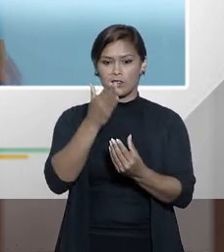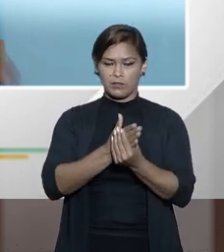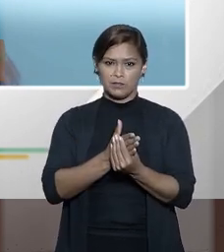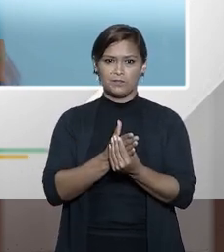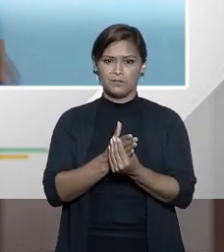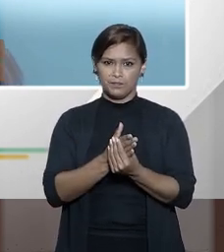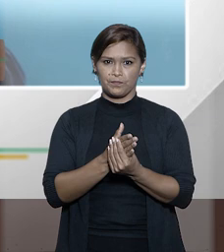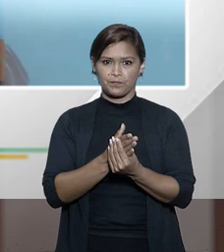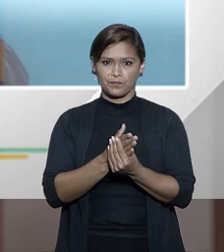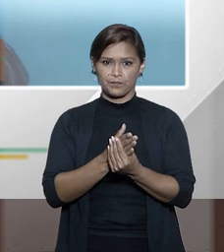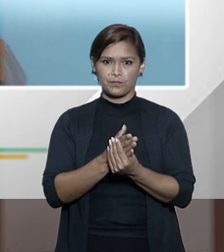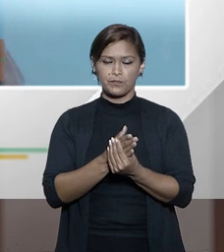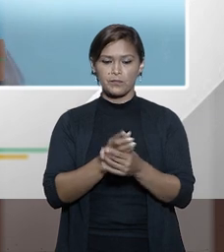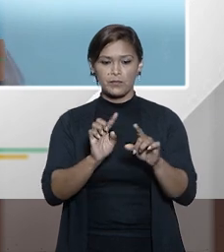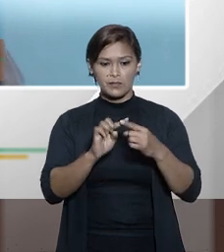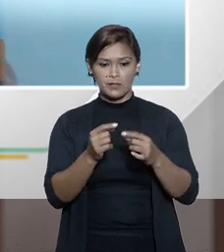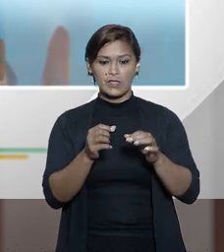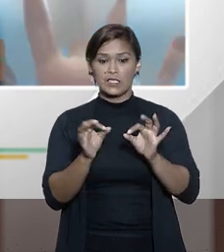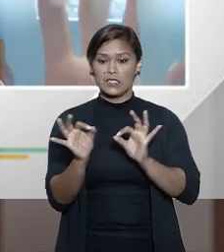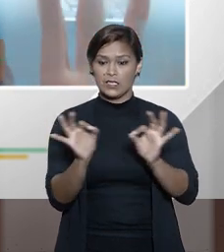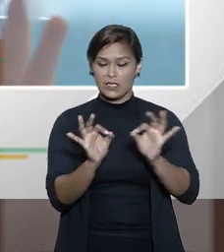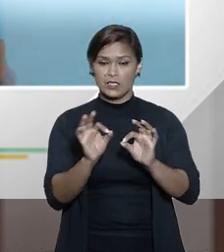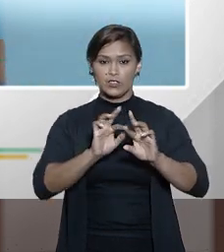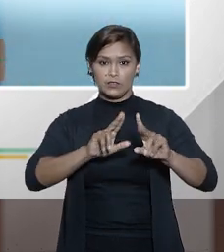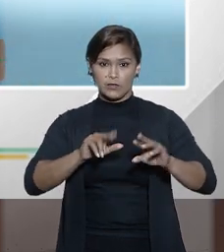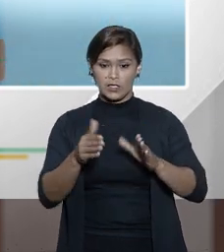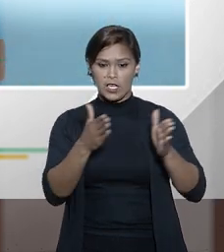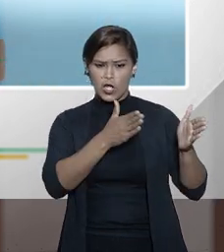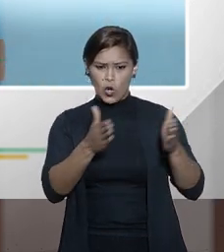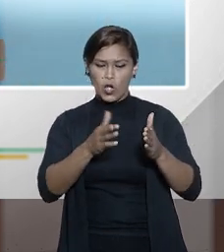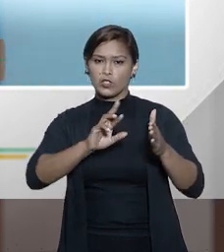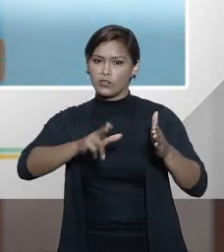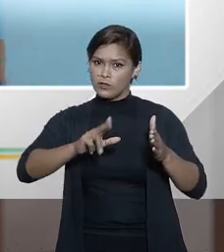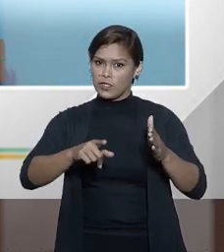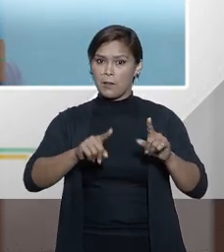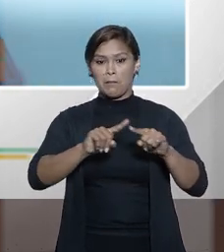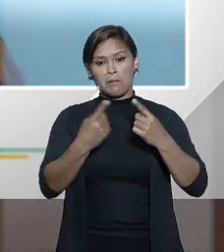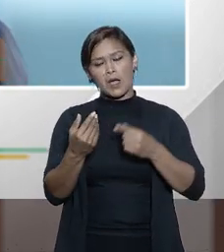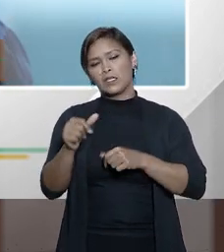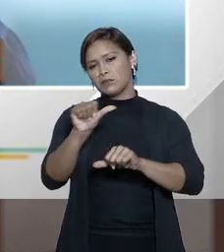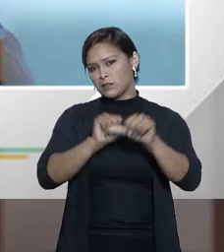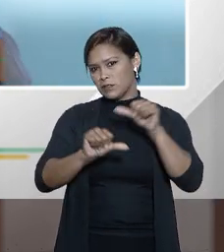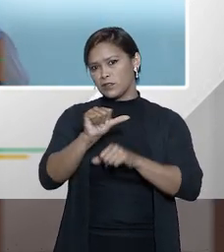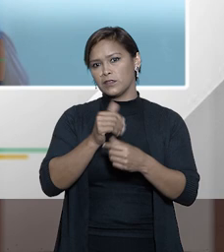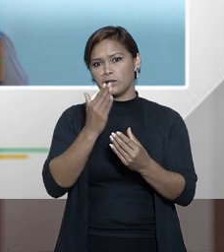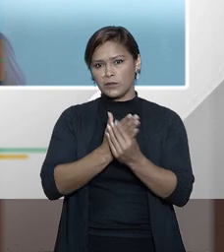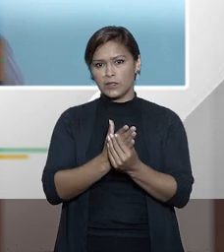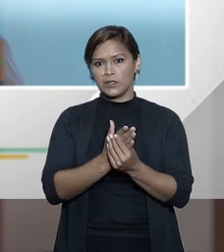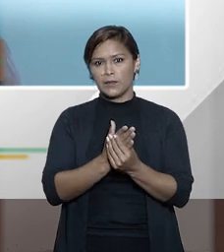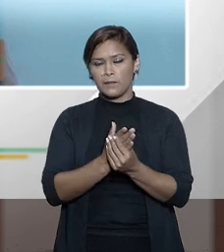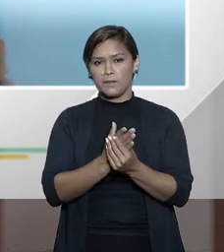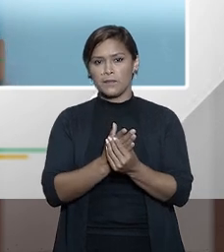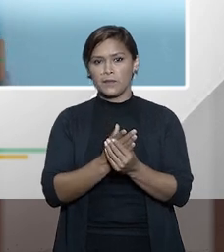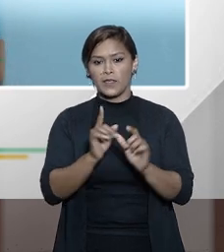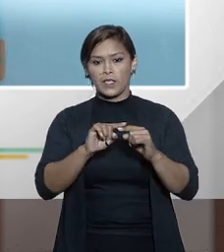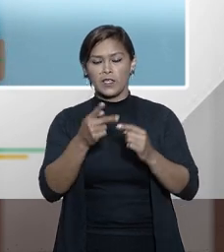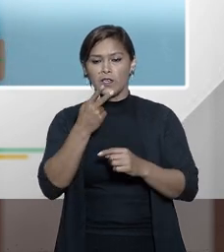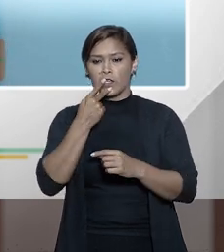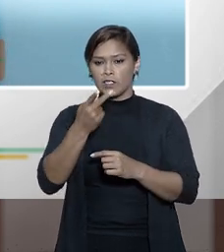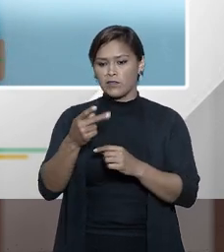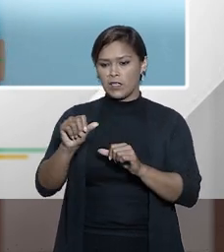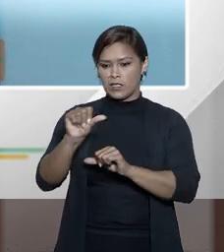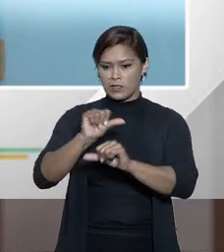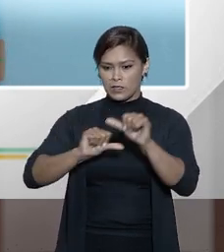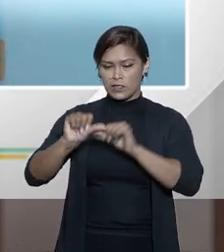processo em estágios diferentes em momentos diferentes então quando a gente